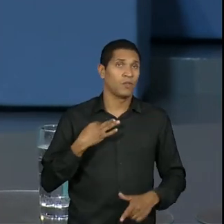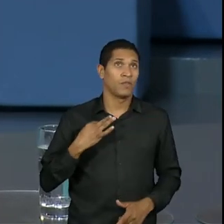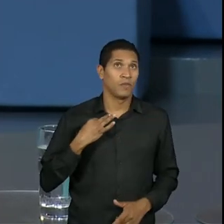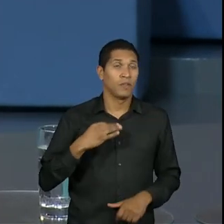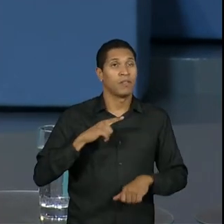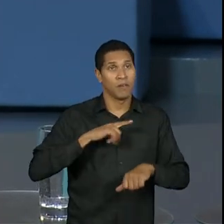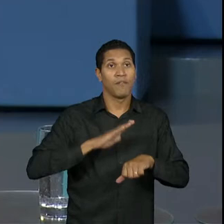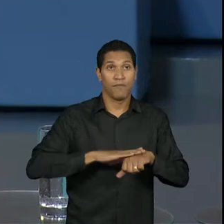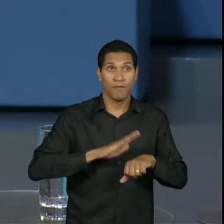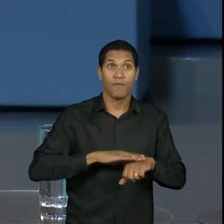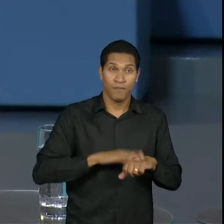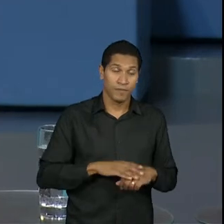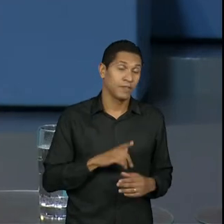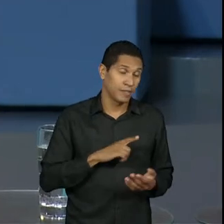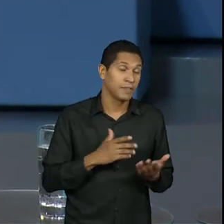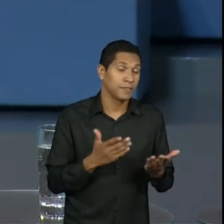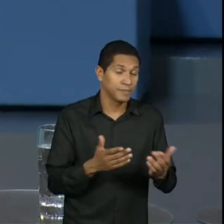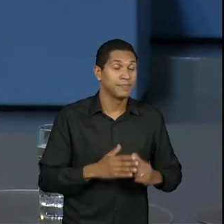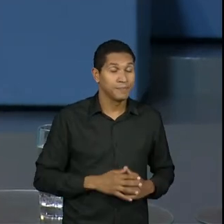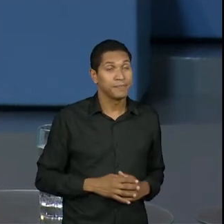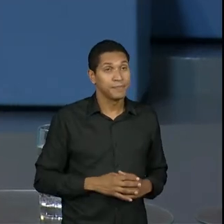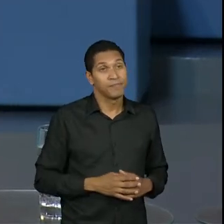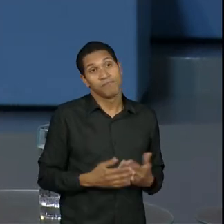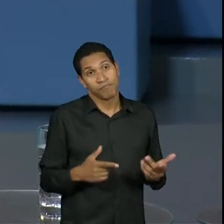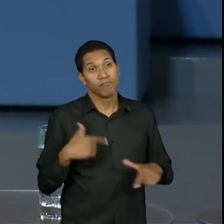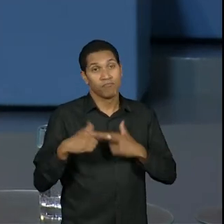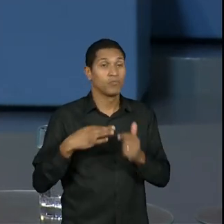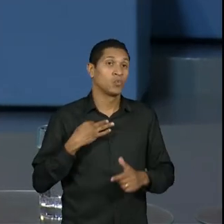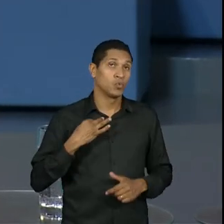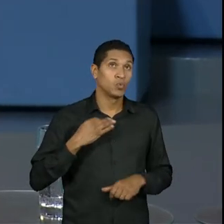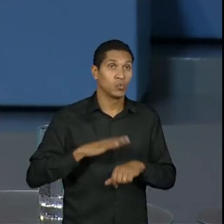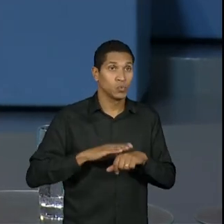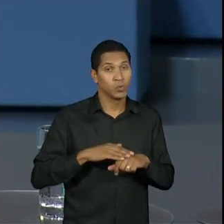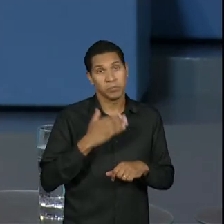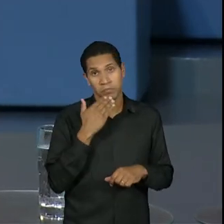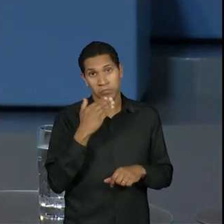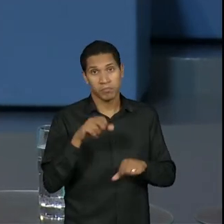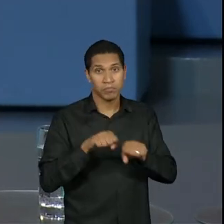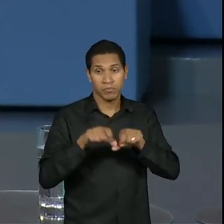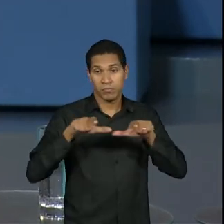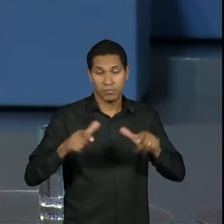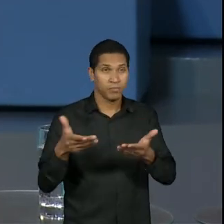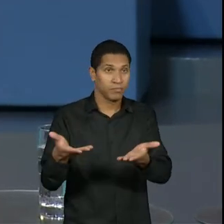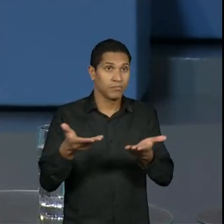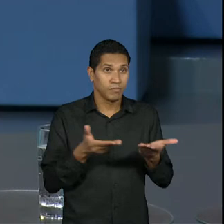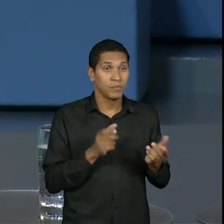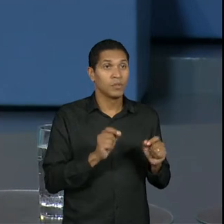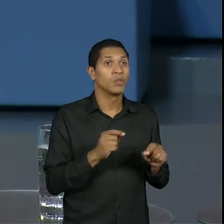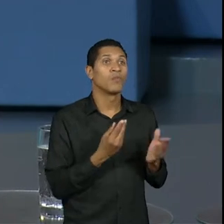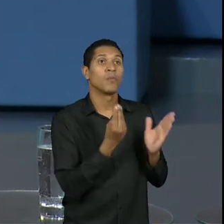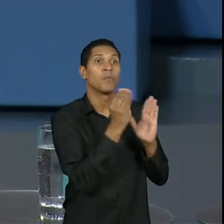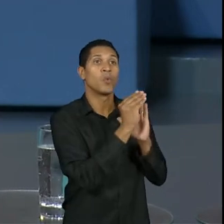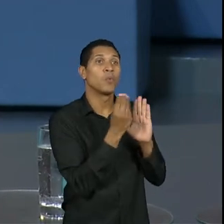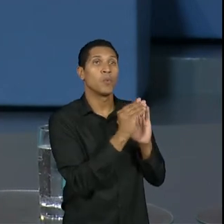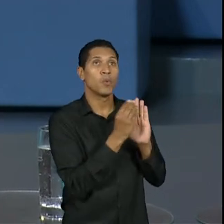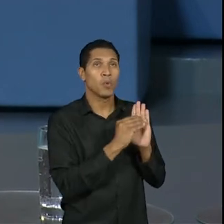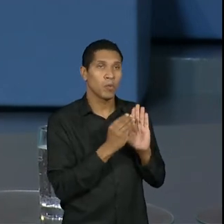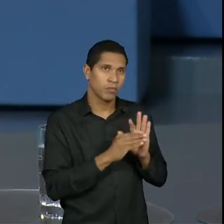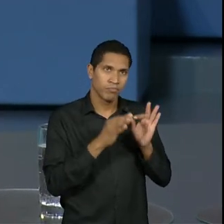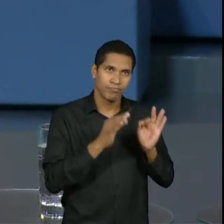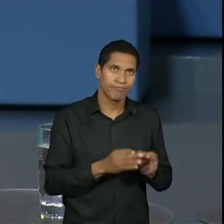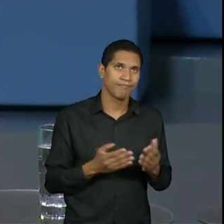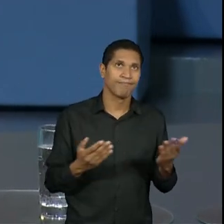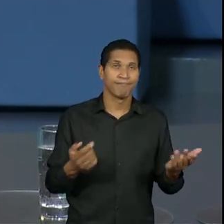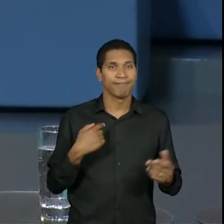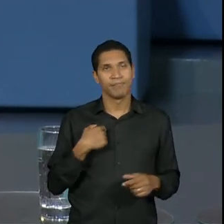voluntários que eu faço. Então, faço trabalho voluntário, vou lá, pego a minha certificação e vou colocando. Então, assim, gente,